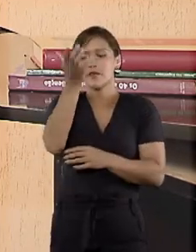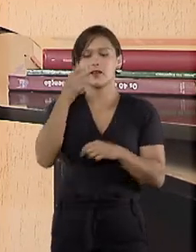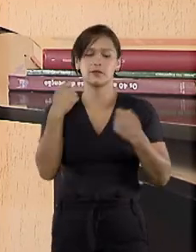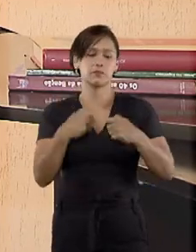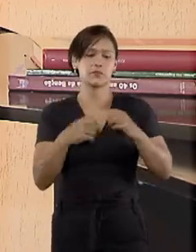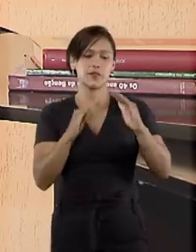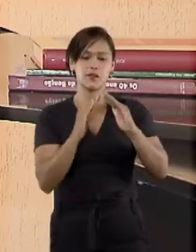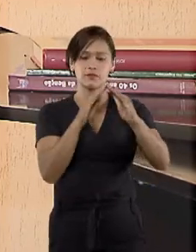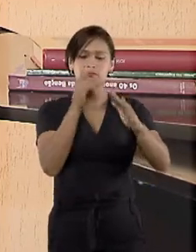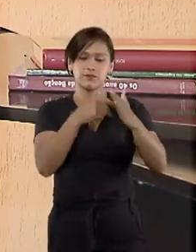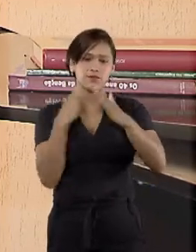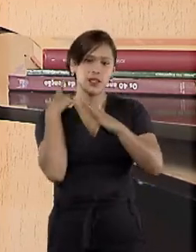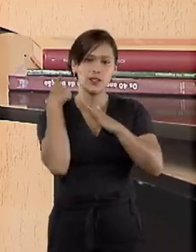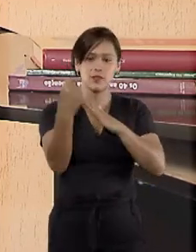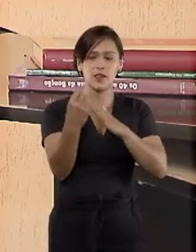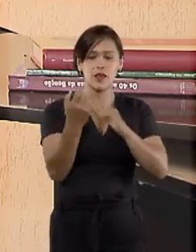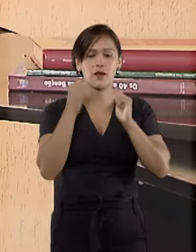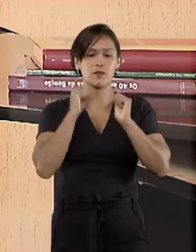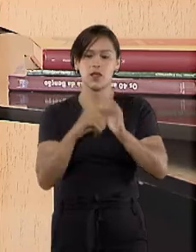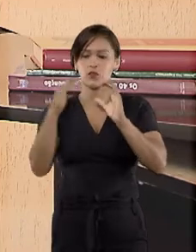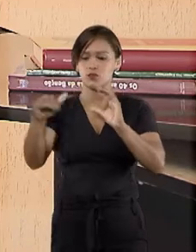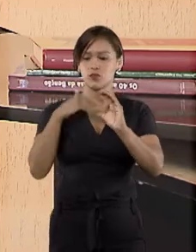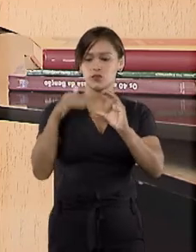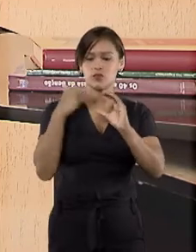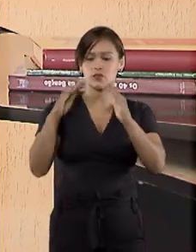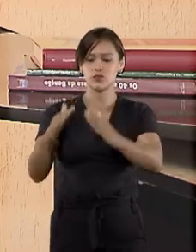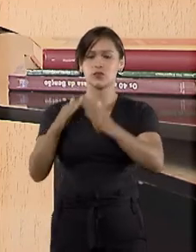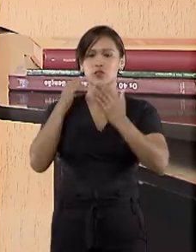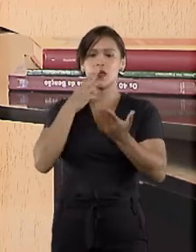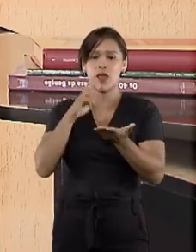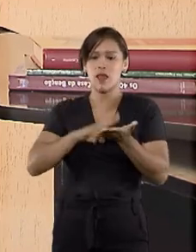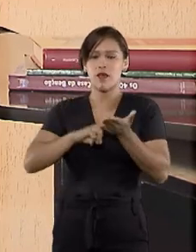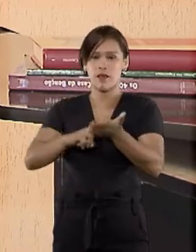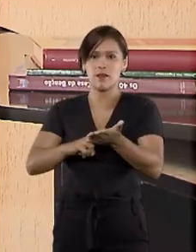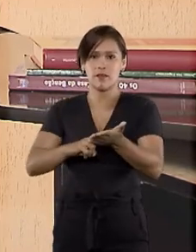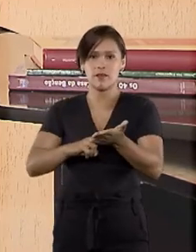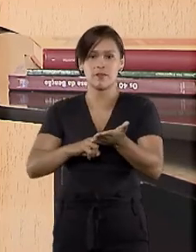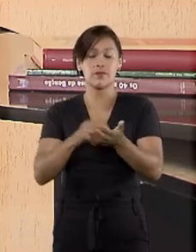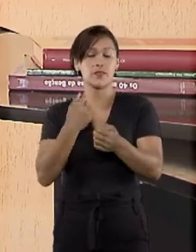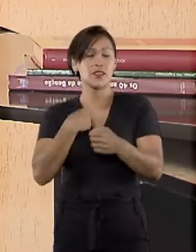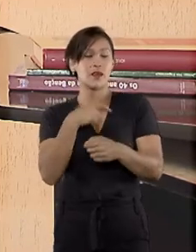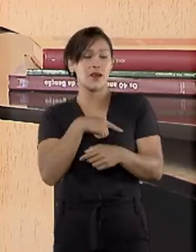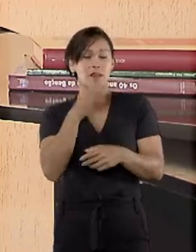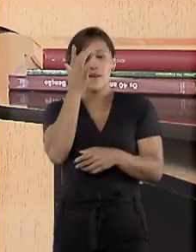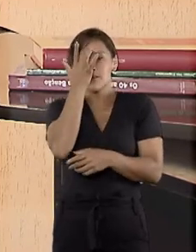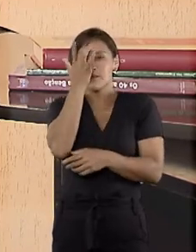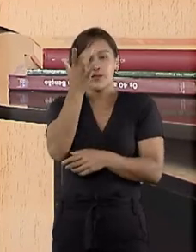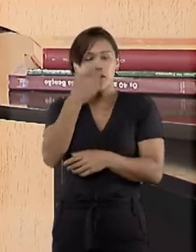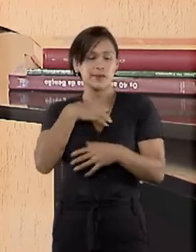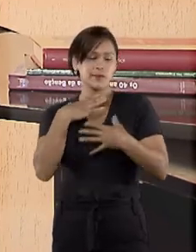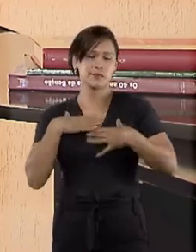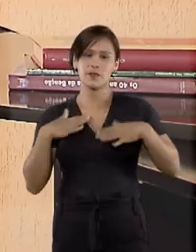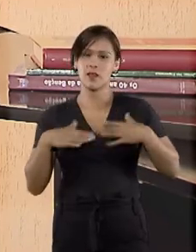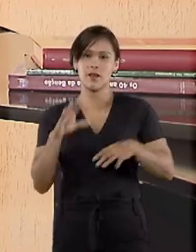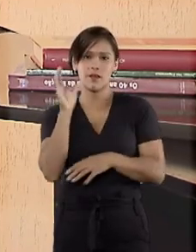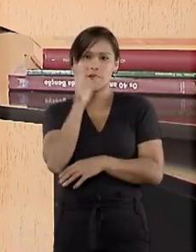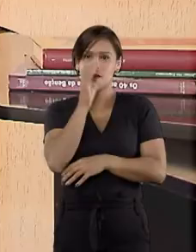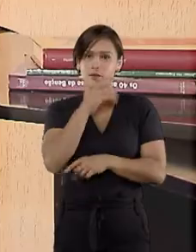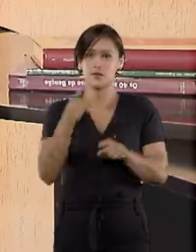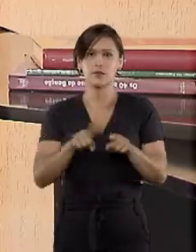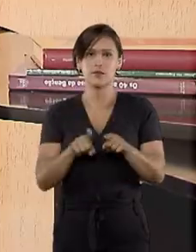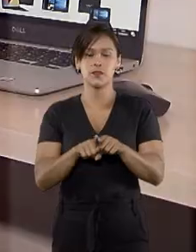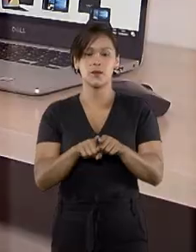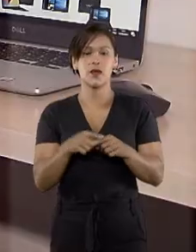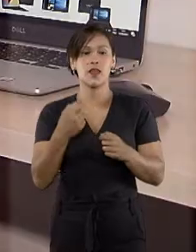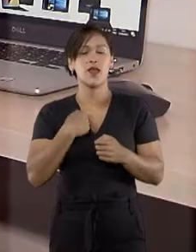precisa sair de casa, você recebe produto na sua casa, você não precisa... E aí, muitas das vezes, é mais cômodo, mais rápido